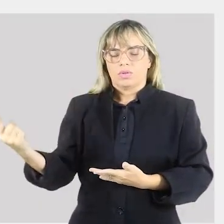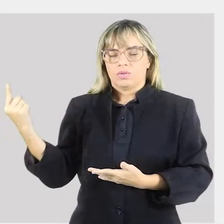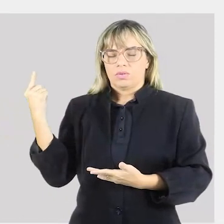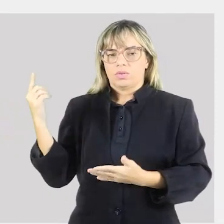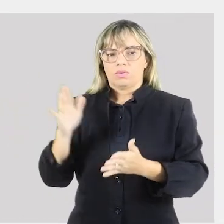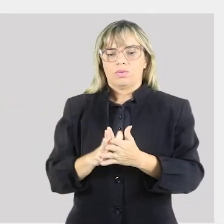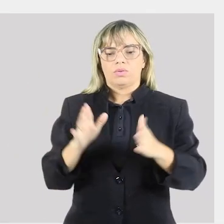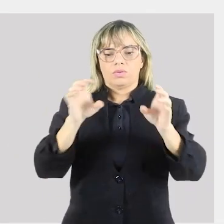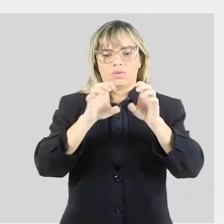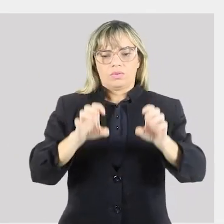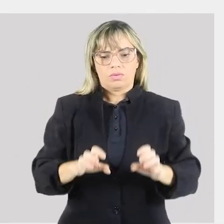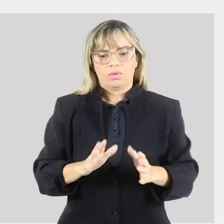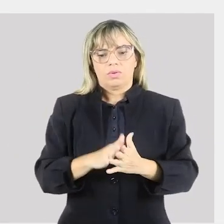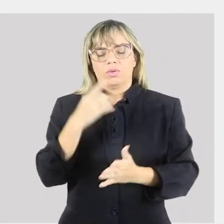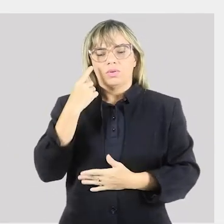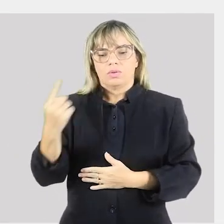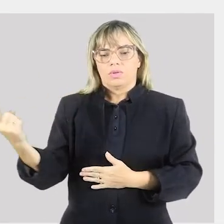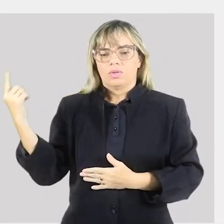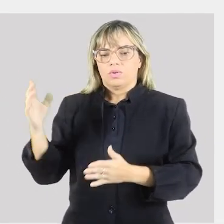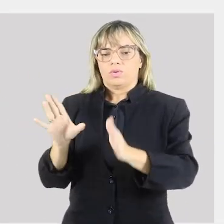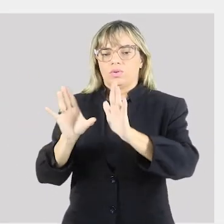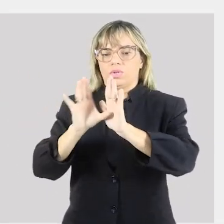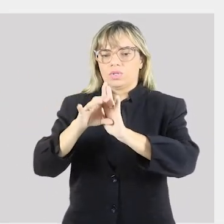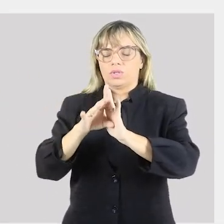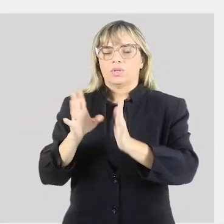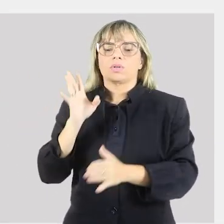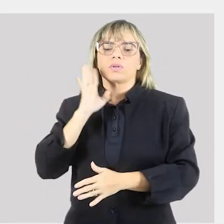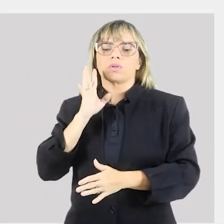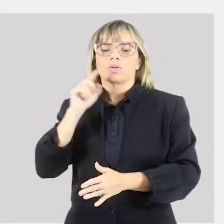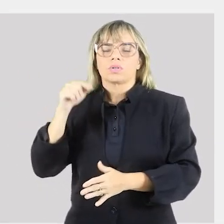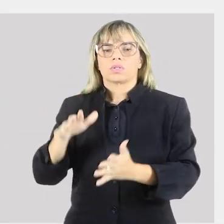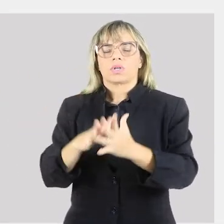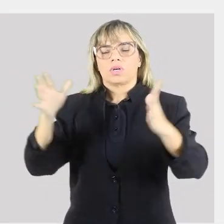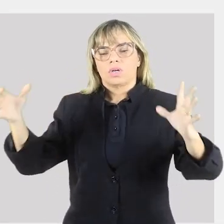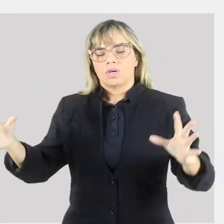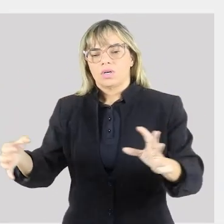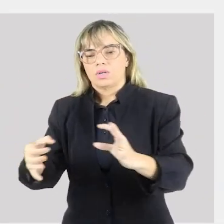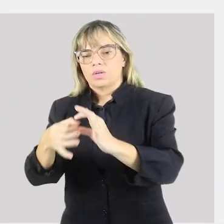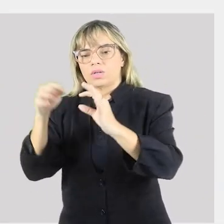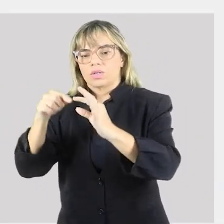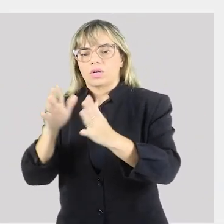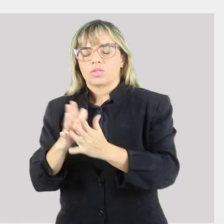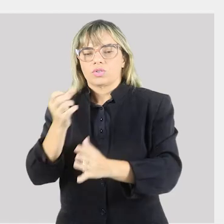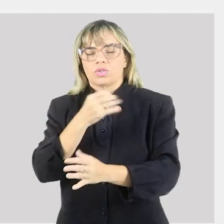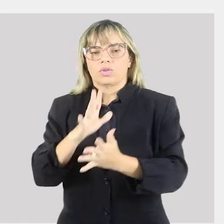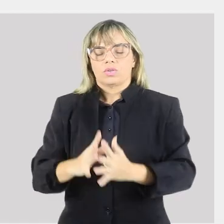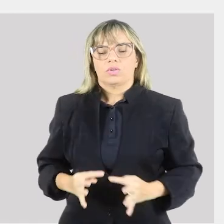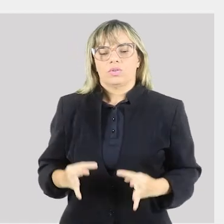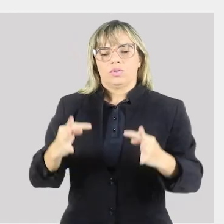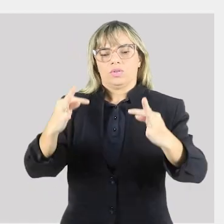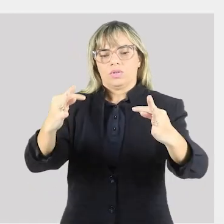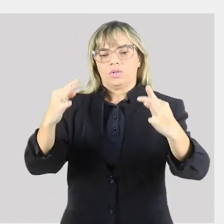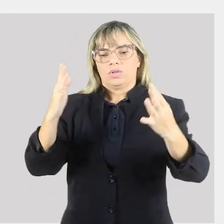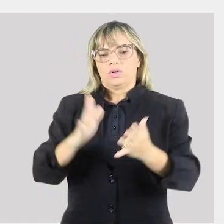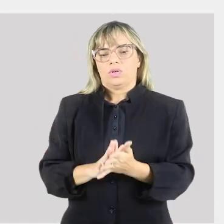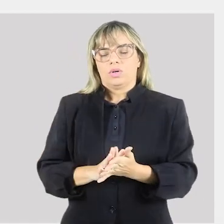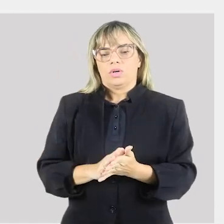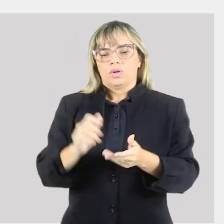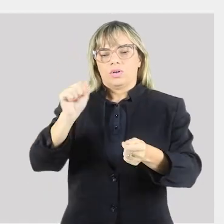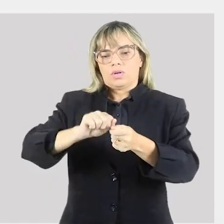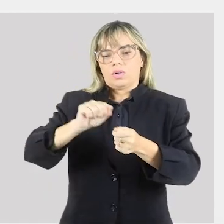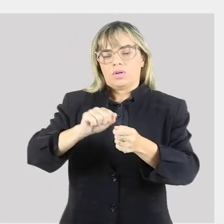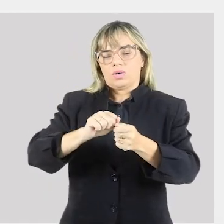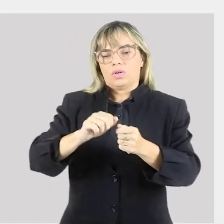estrutural, e vejam só um conceito bem legal, está ligado ao avanço de novas tecnologias de produção, como